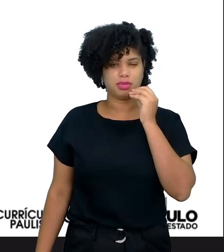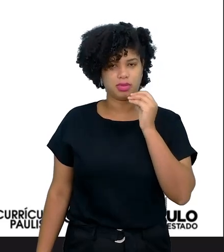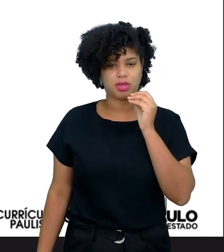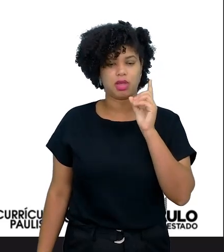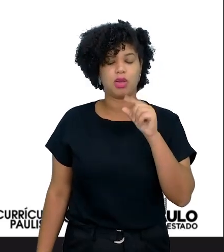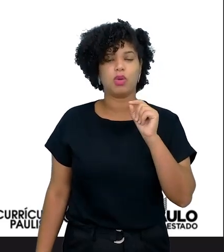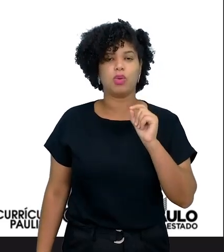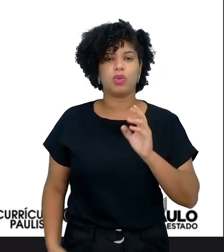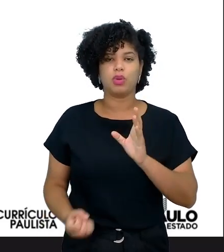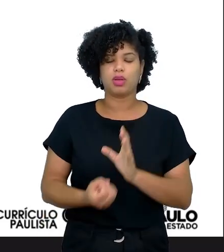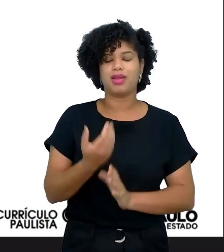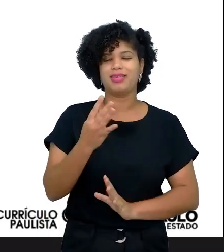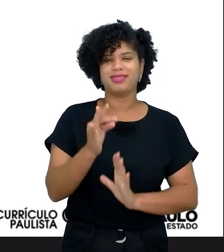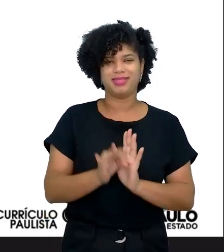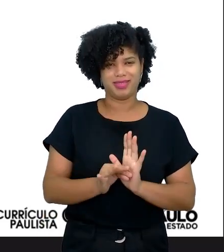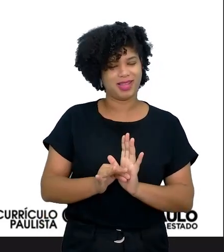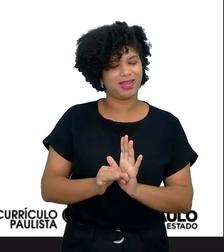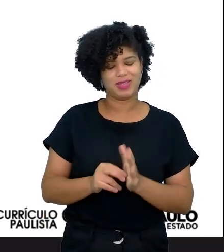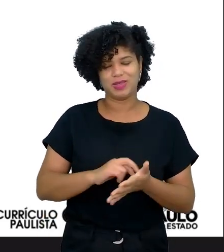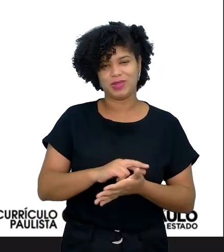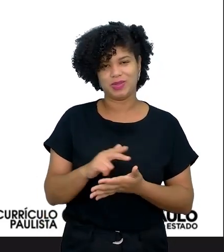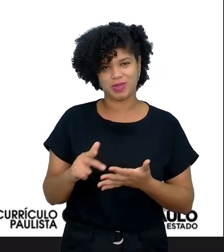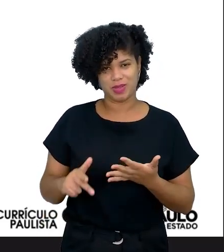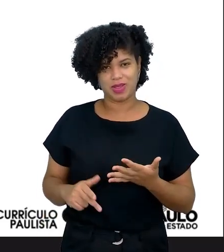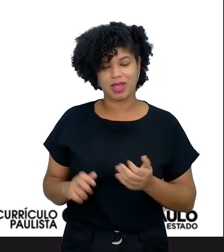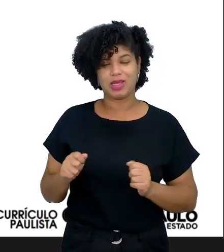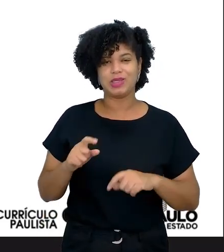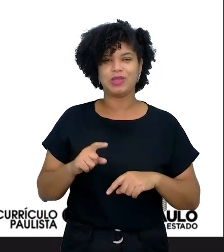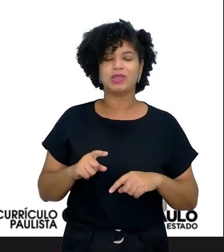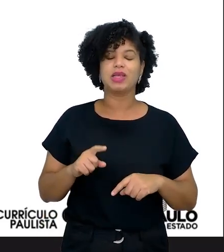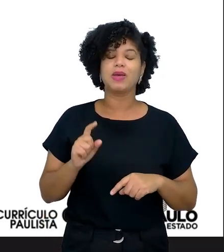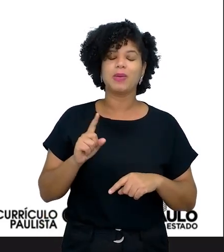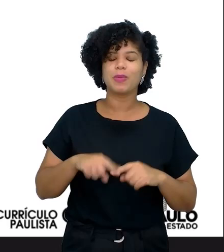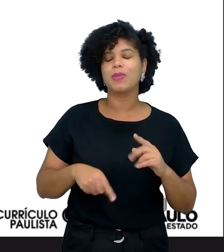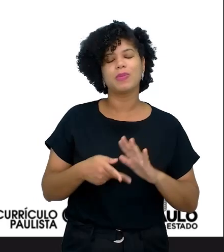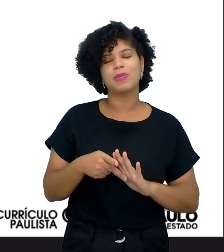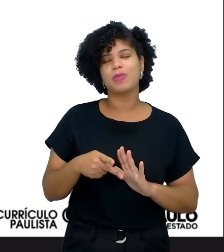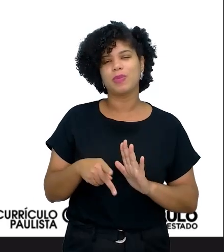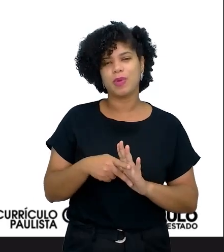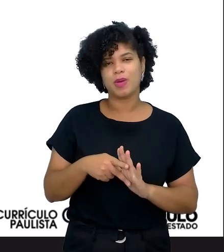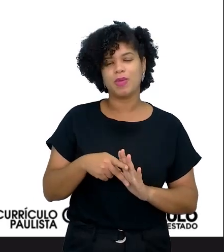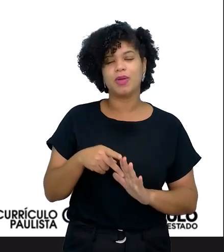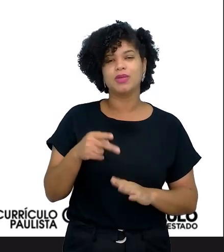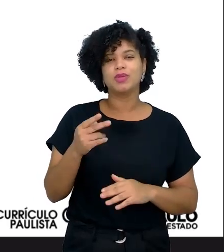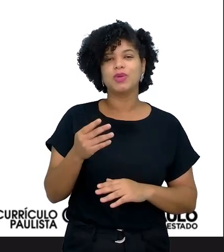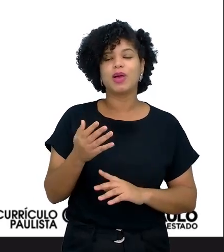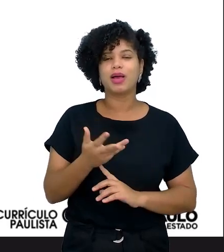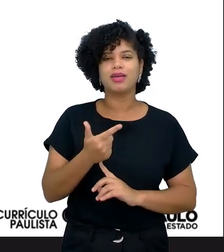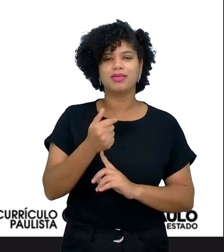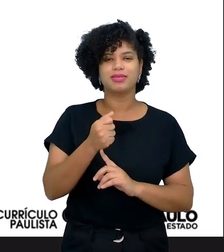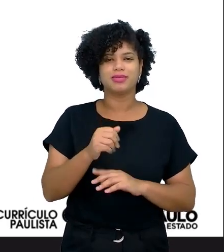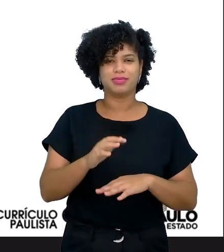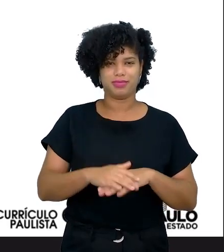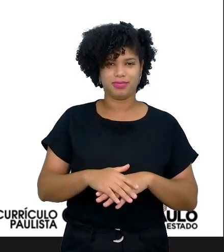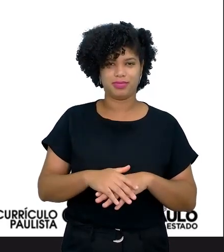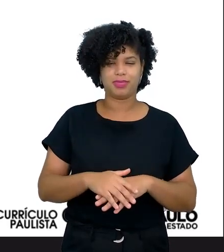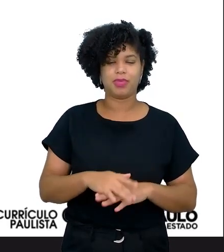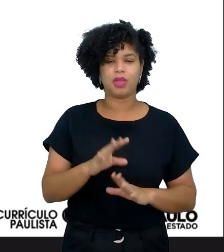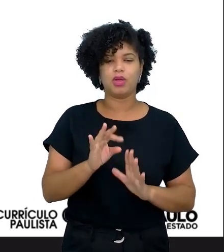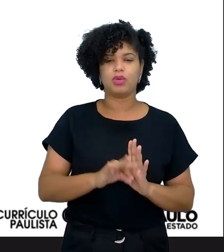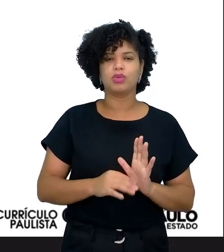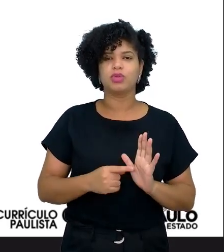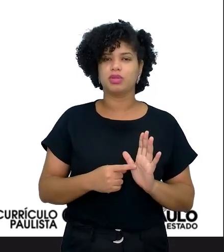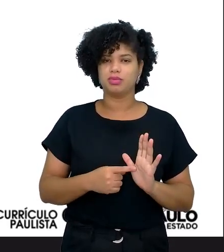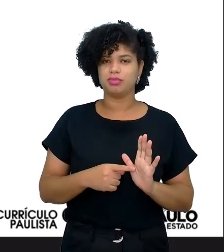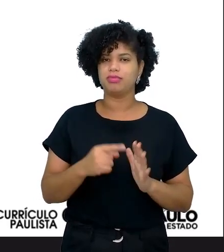da criação. Por que a gente fala criação do produto artesanal? Porque o texto, ele é considerado artesanal. O texto não é um tecido,